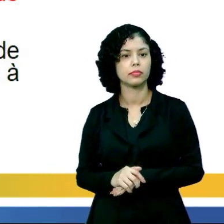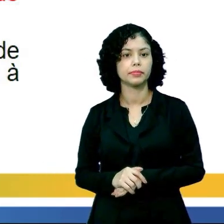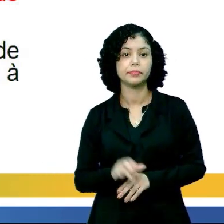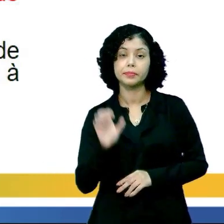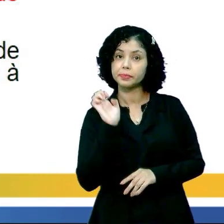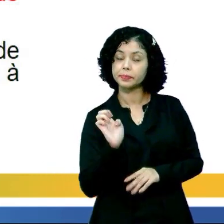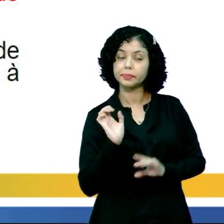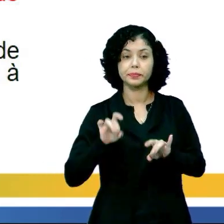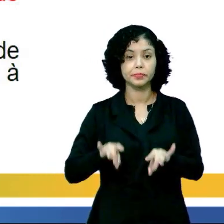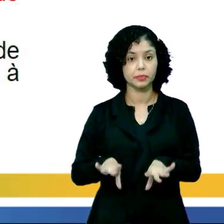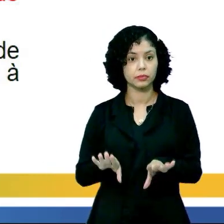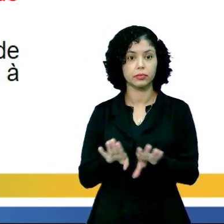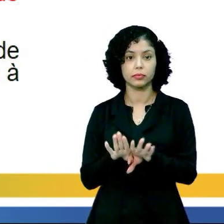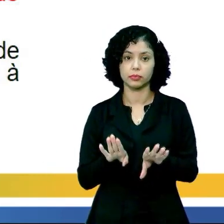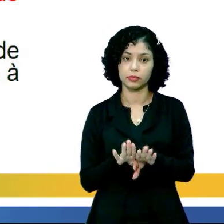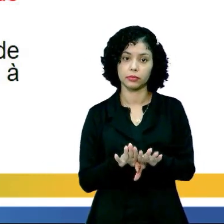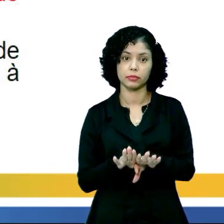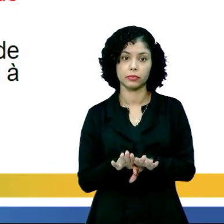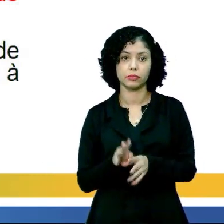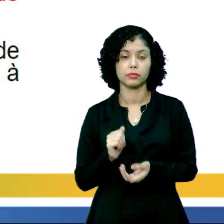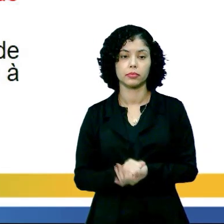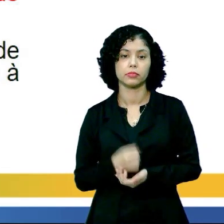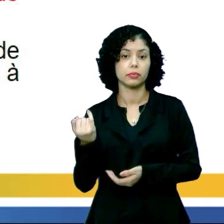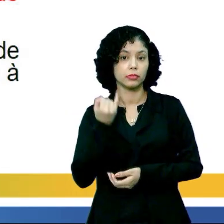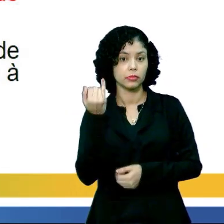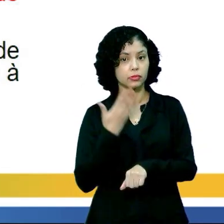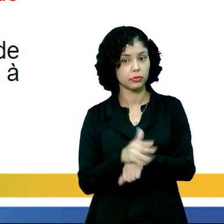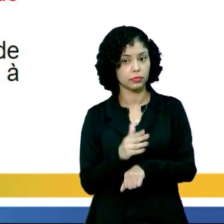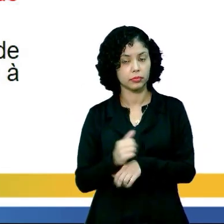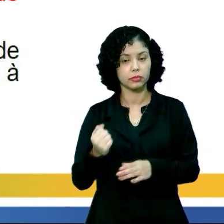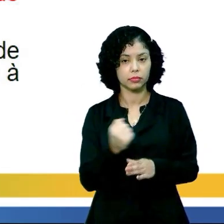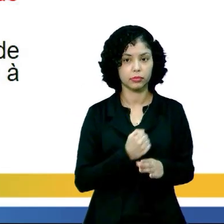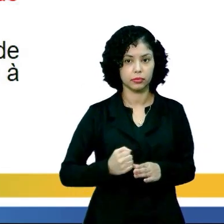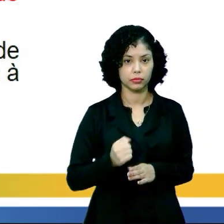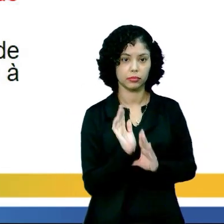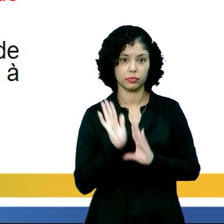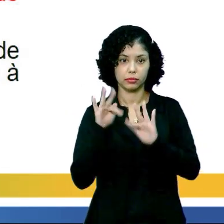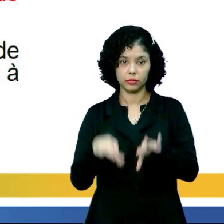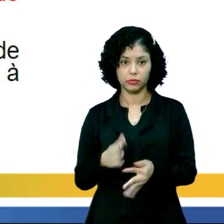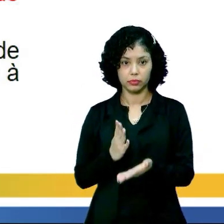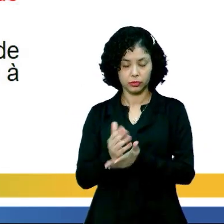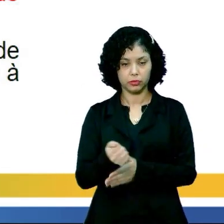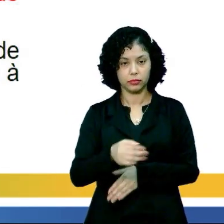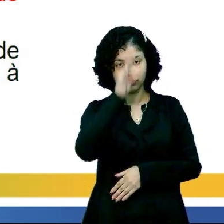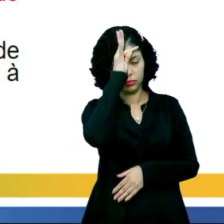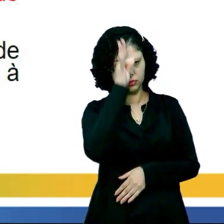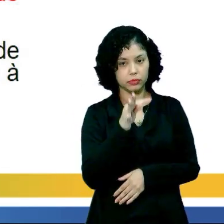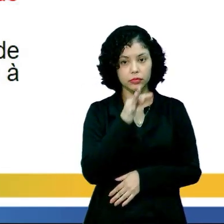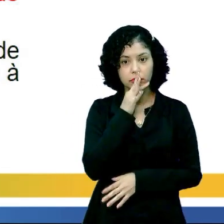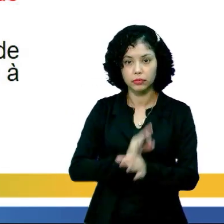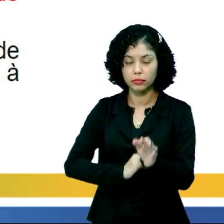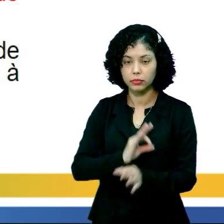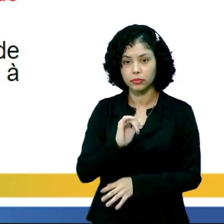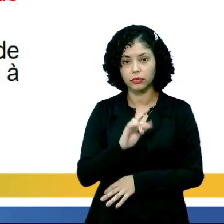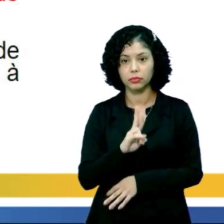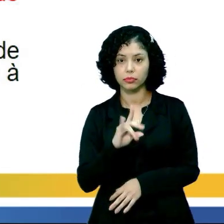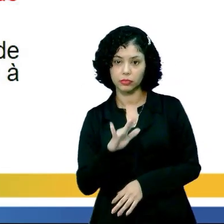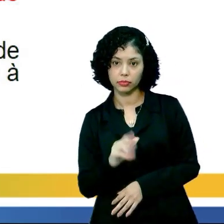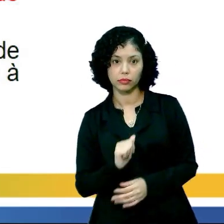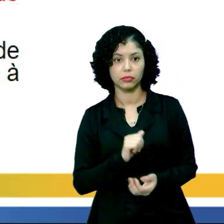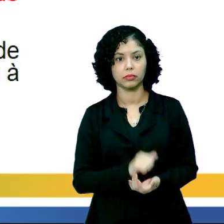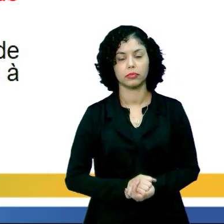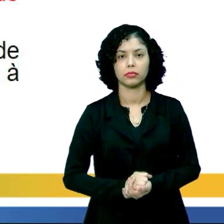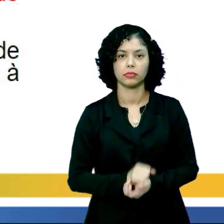E letra E, por último, que também não é o nosso gabarito, a importância de se treinarem as cozinheiras baianas a fim de